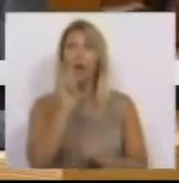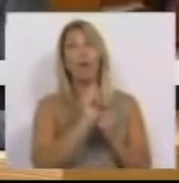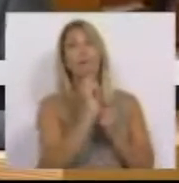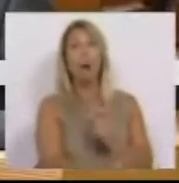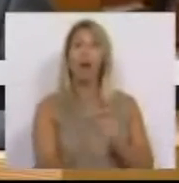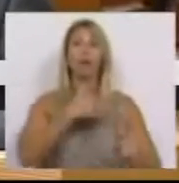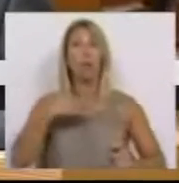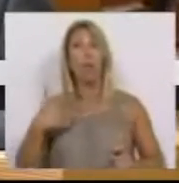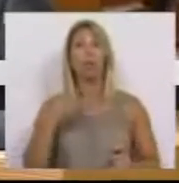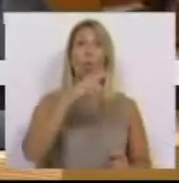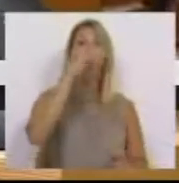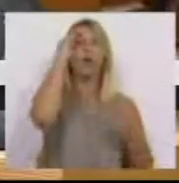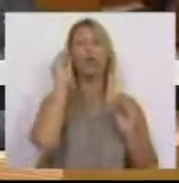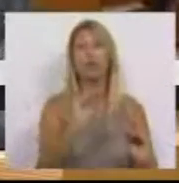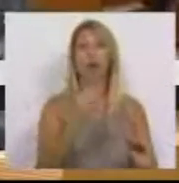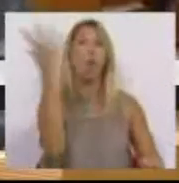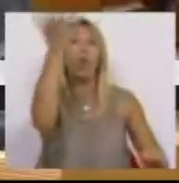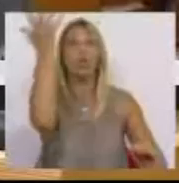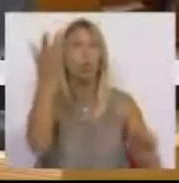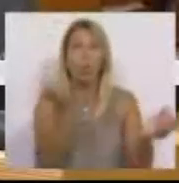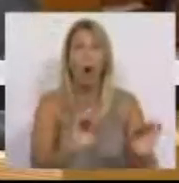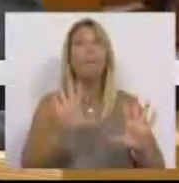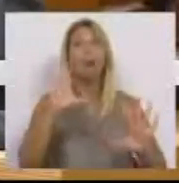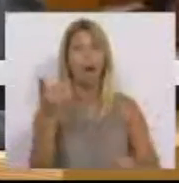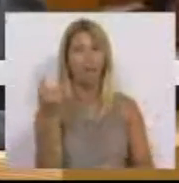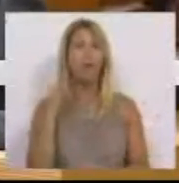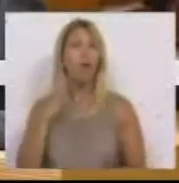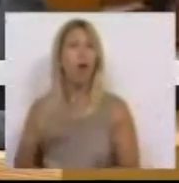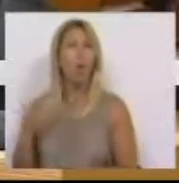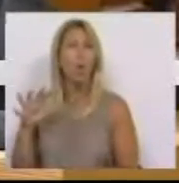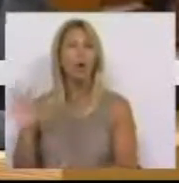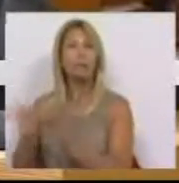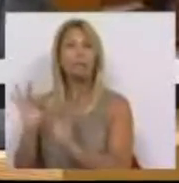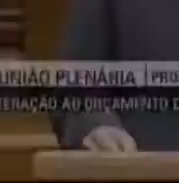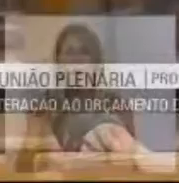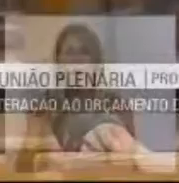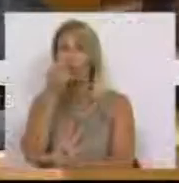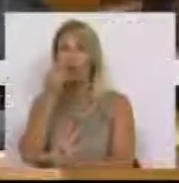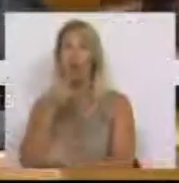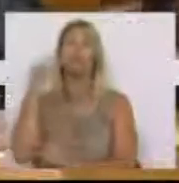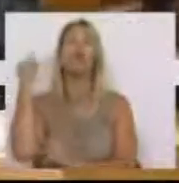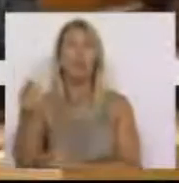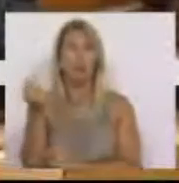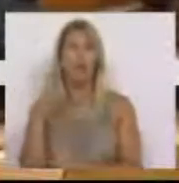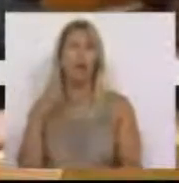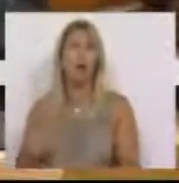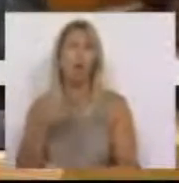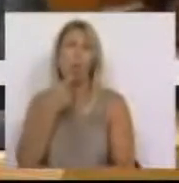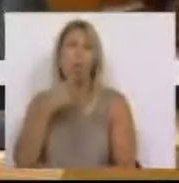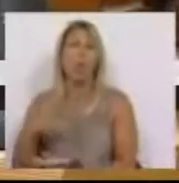Não há dinheiro para a cultura. Mas há pipas de massa, como dizia Durão Barroso, para entregar à banca...